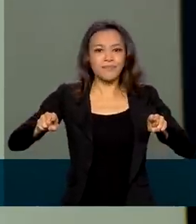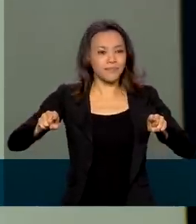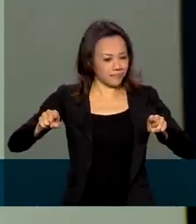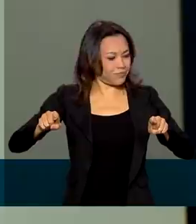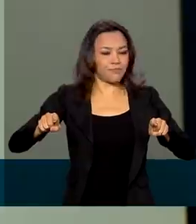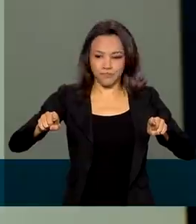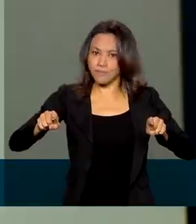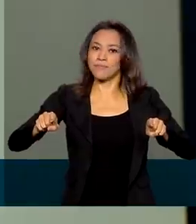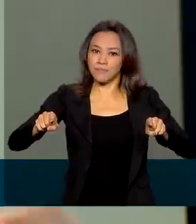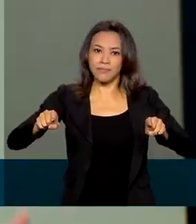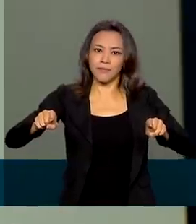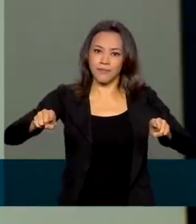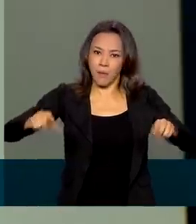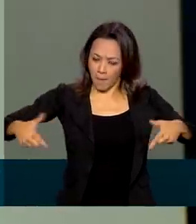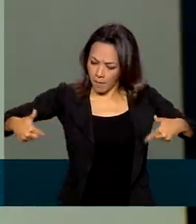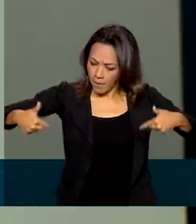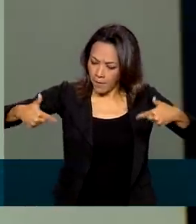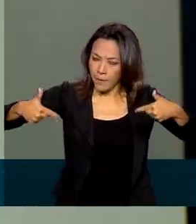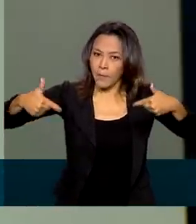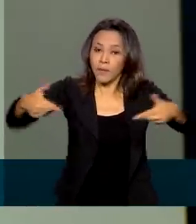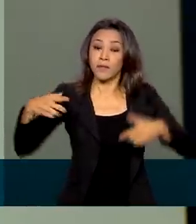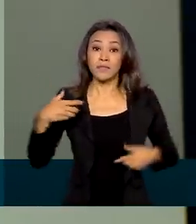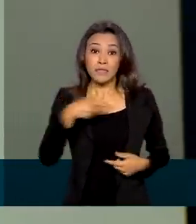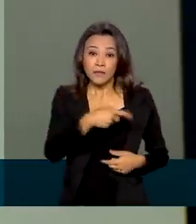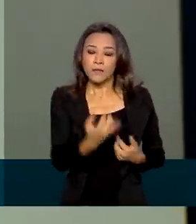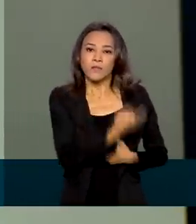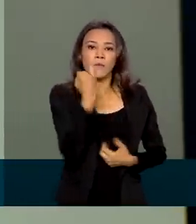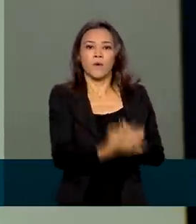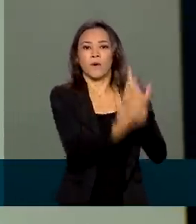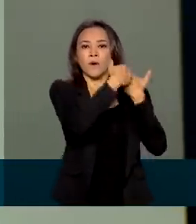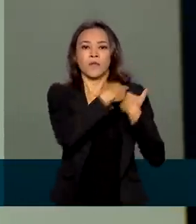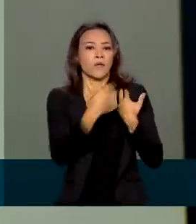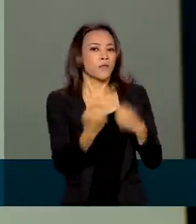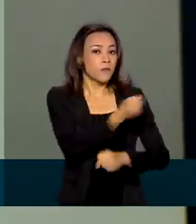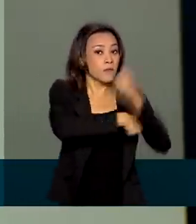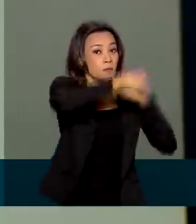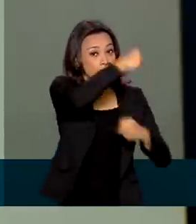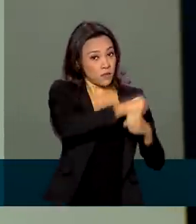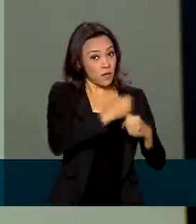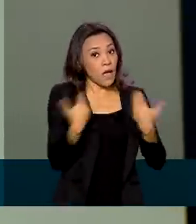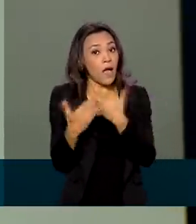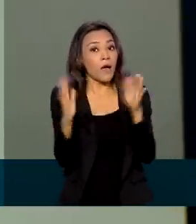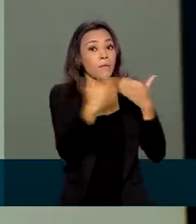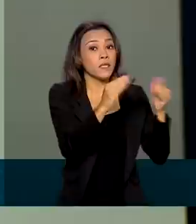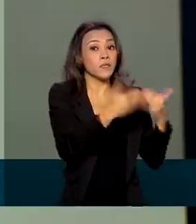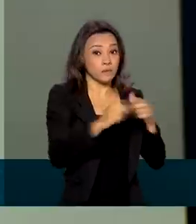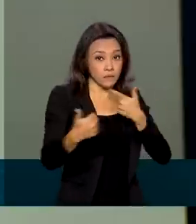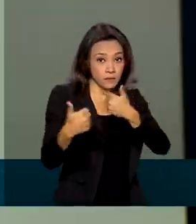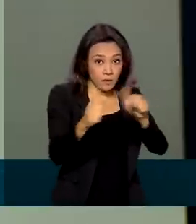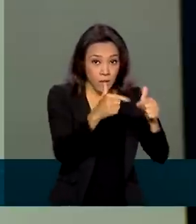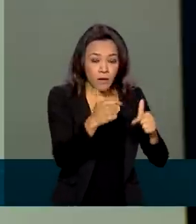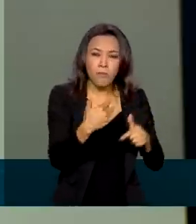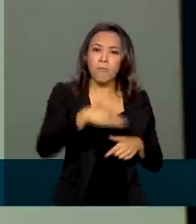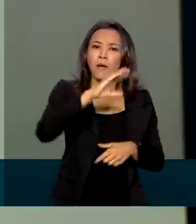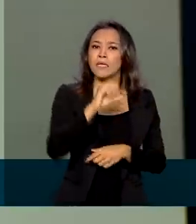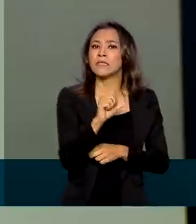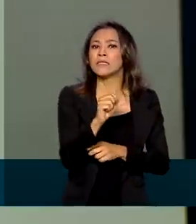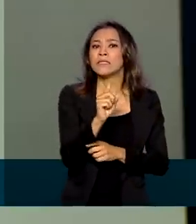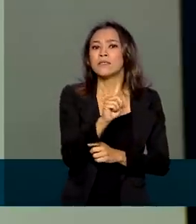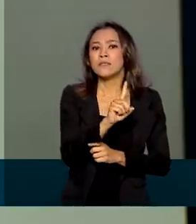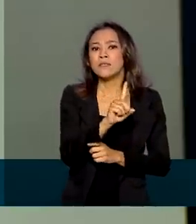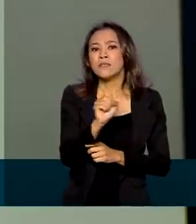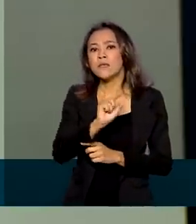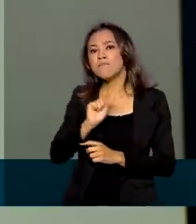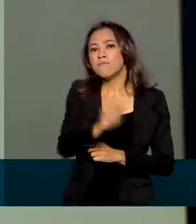mineração e teve um papel fundamental no ano passado na geração de postos de emprego. Ele gerou sozinho mais de 100 mil postos